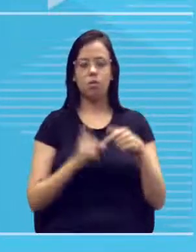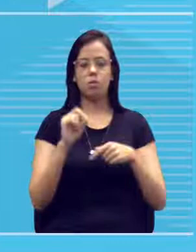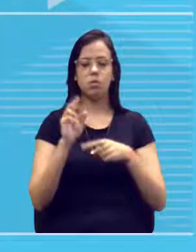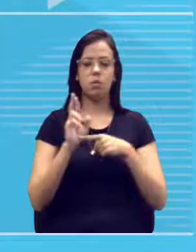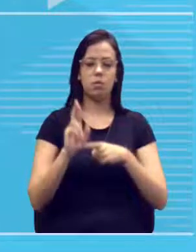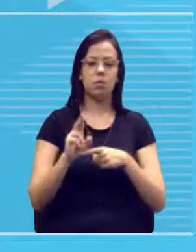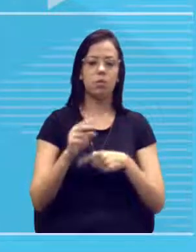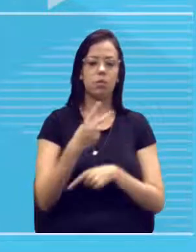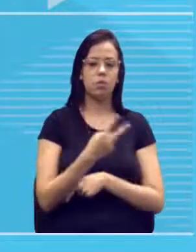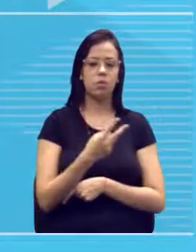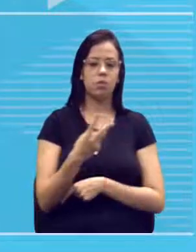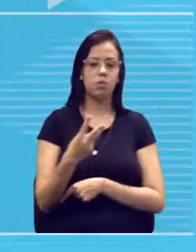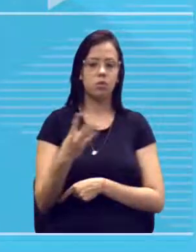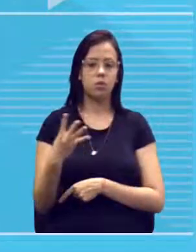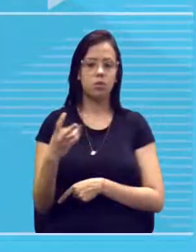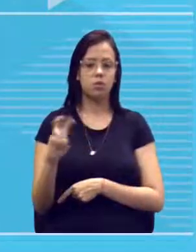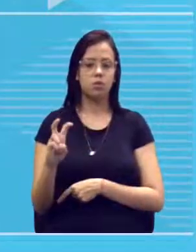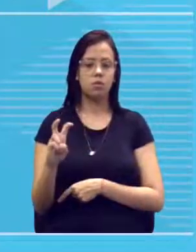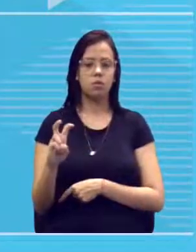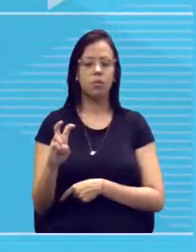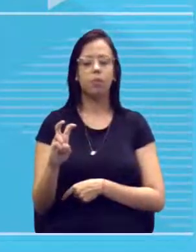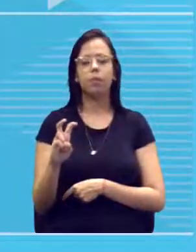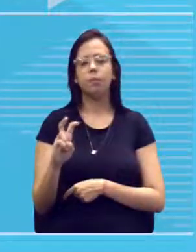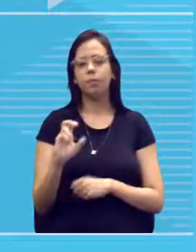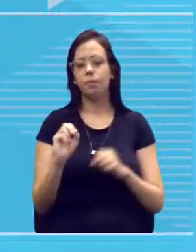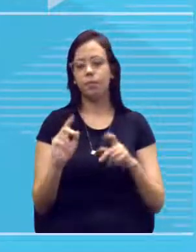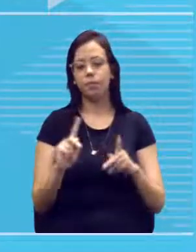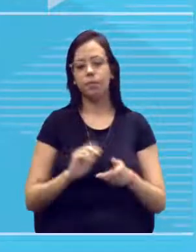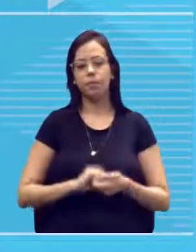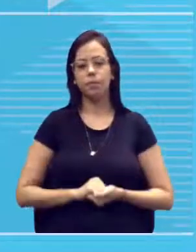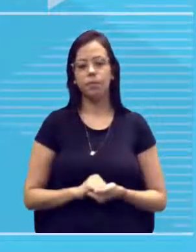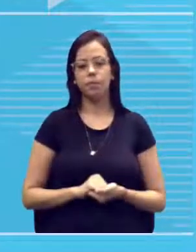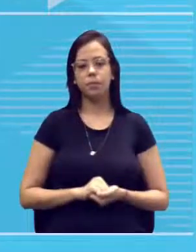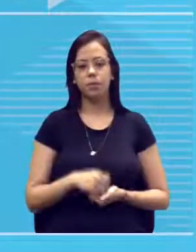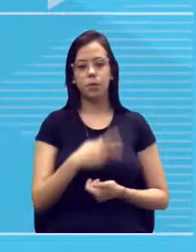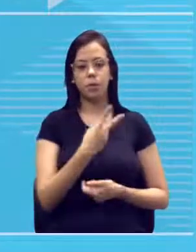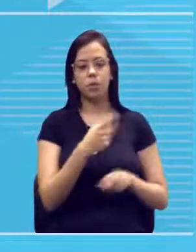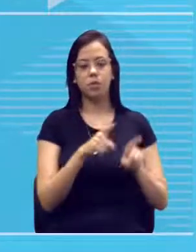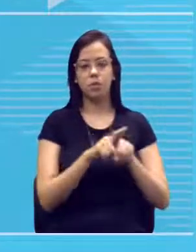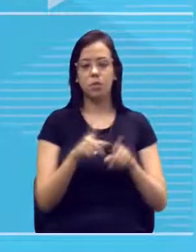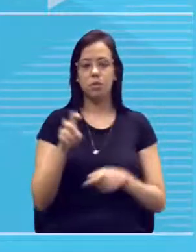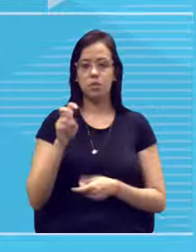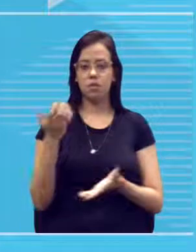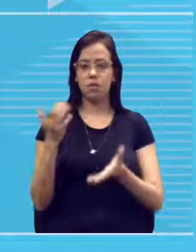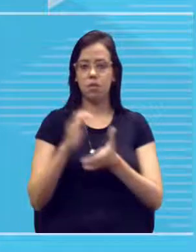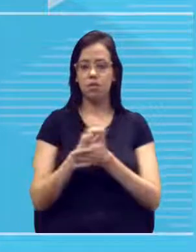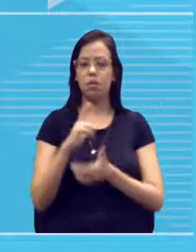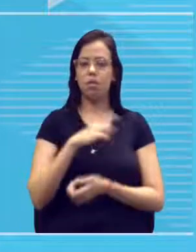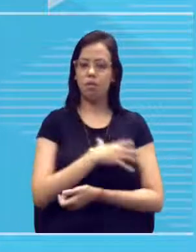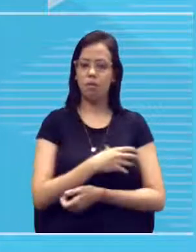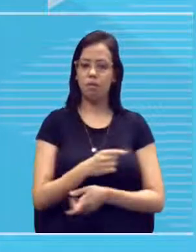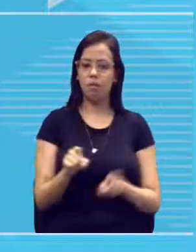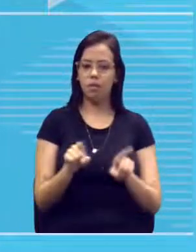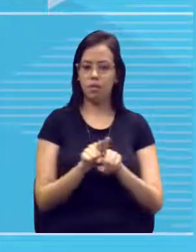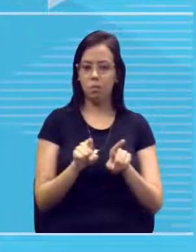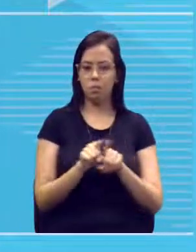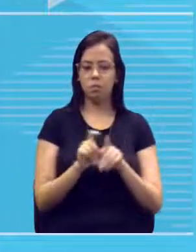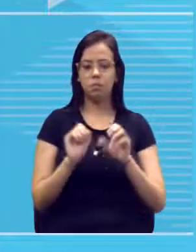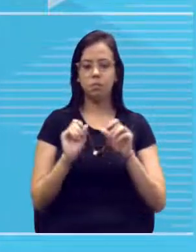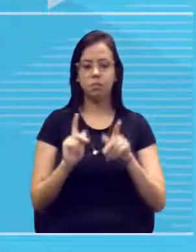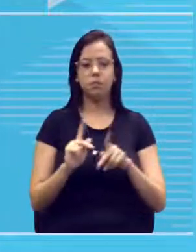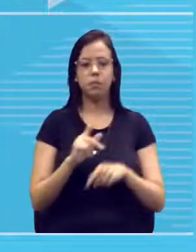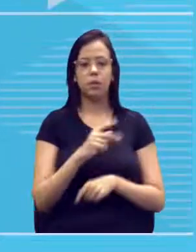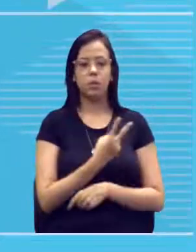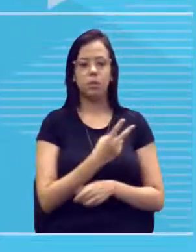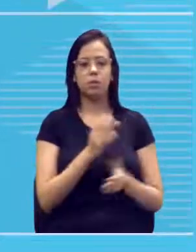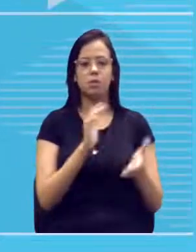2, 3, 4 e 5, tá? O 2 e o 5 se casaram e tiveram seus filhos também, tá? O 2 se casou com 1